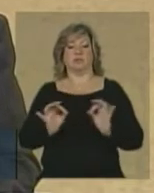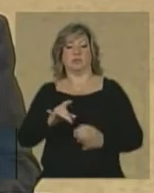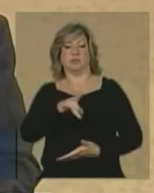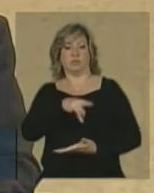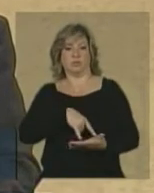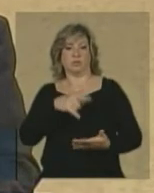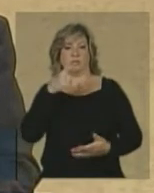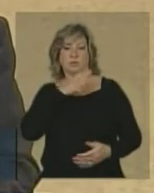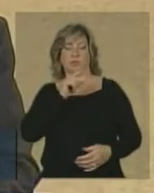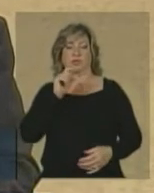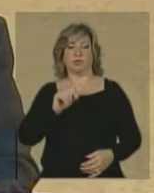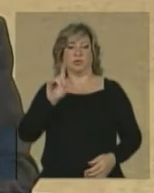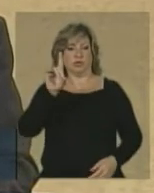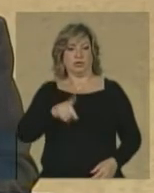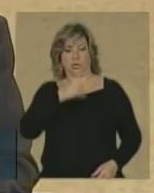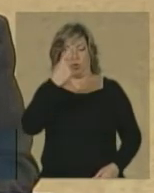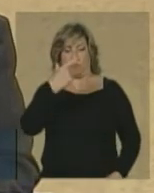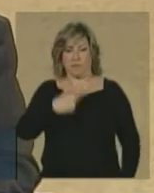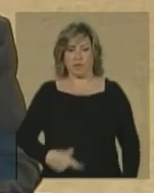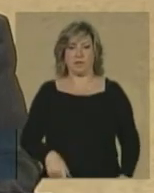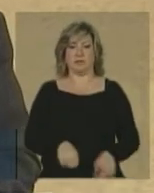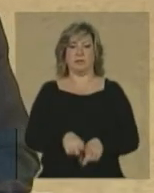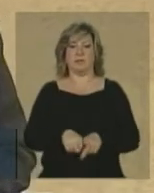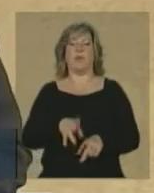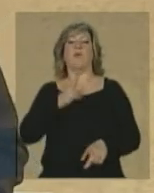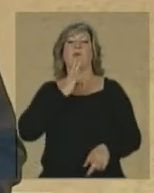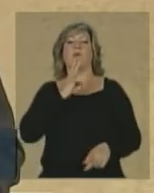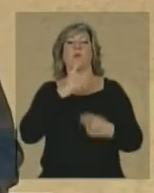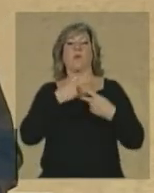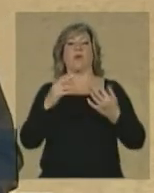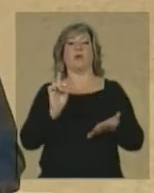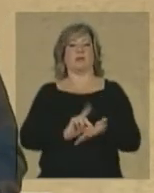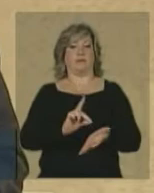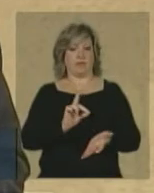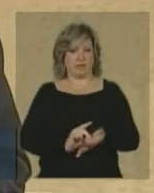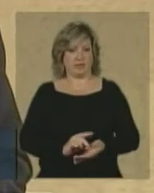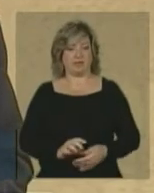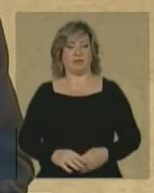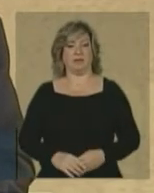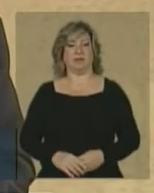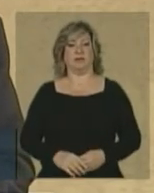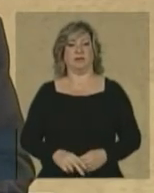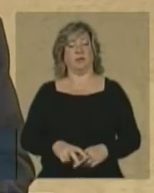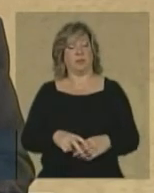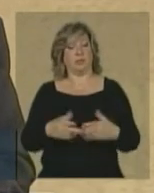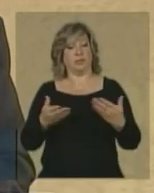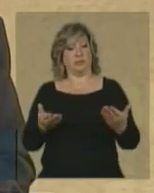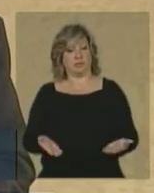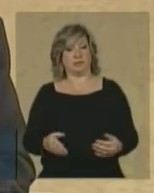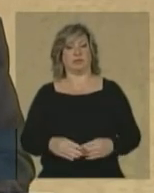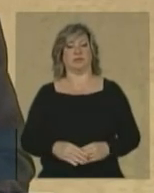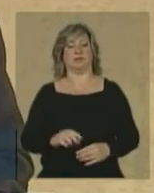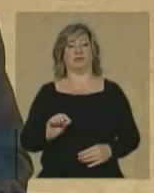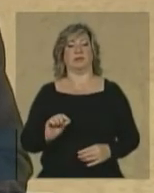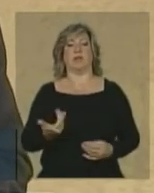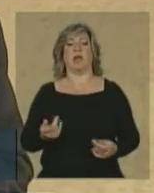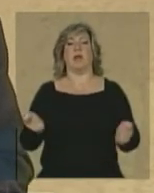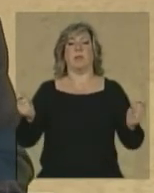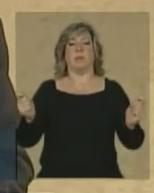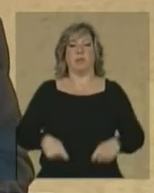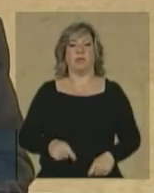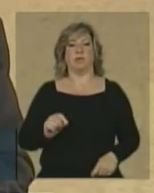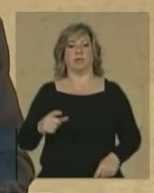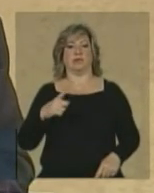à violação dos direitos humanos e ao conhecimento da verdade. Portanto, a possibilidade do